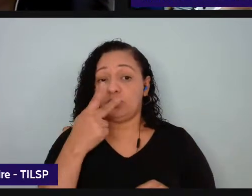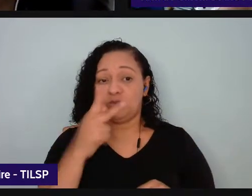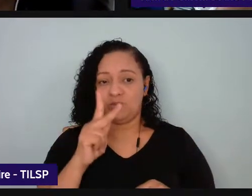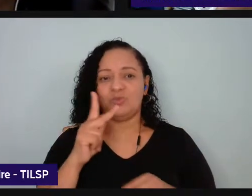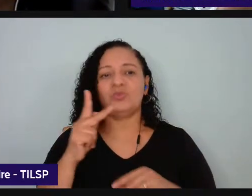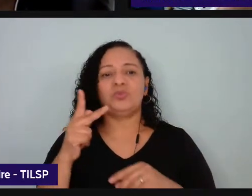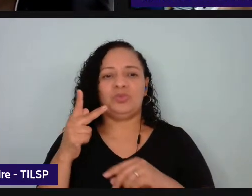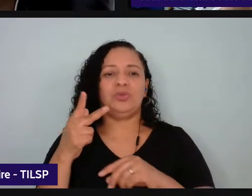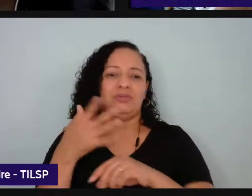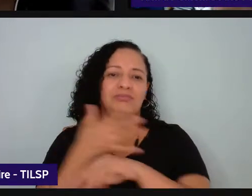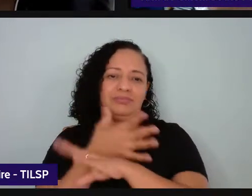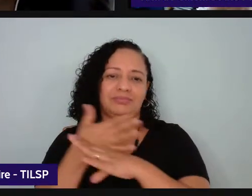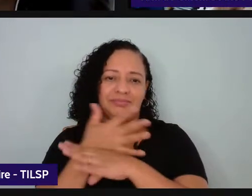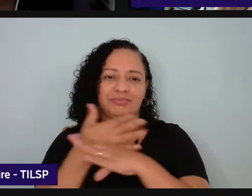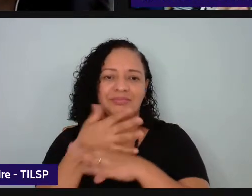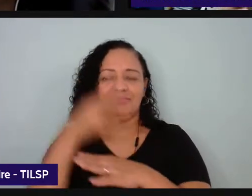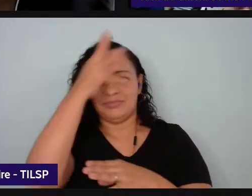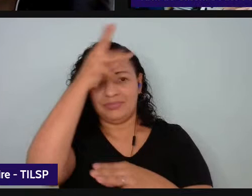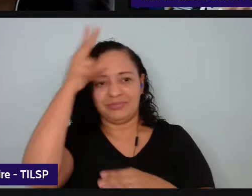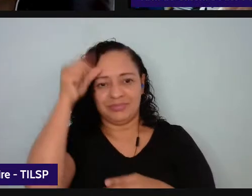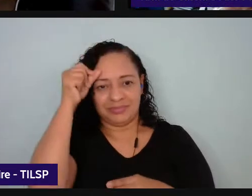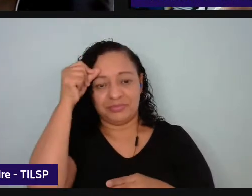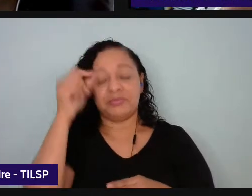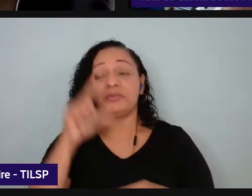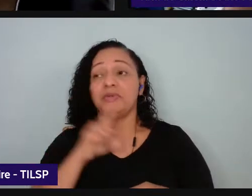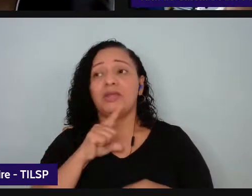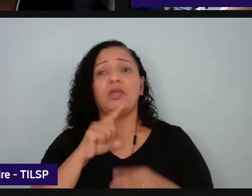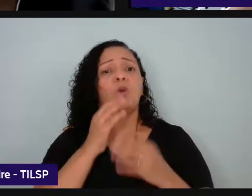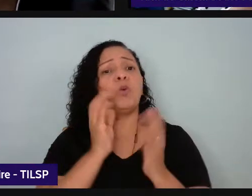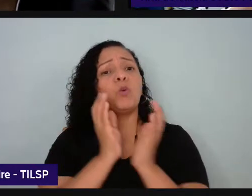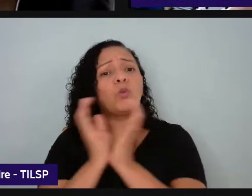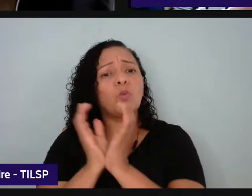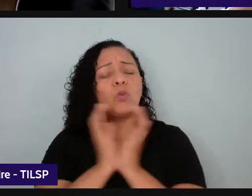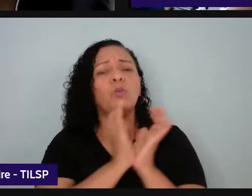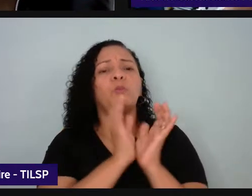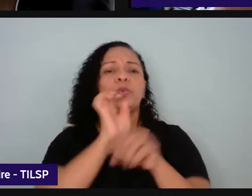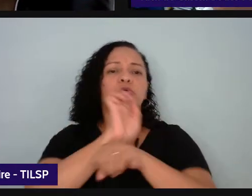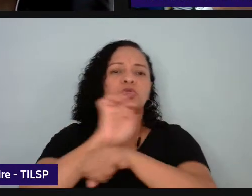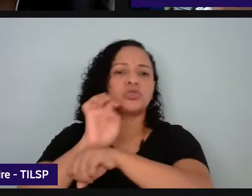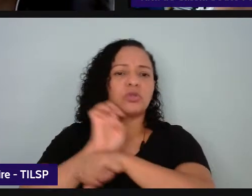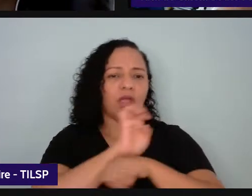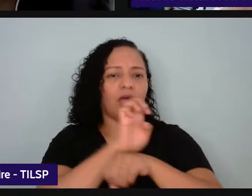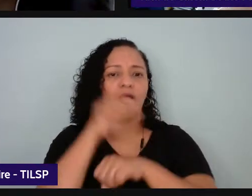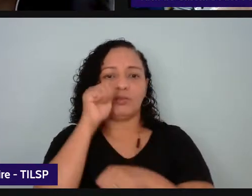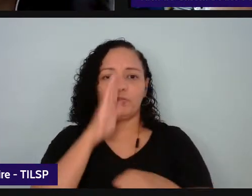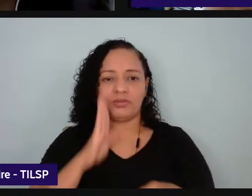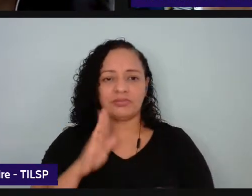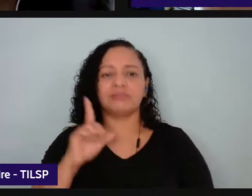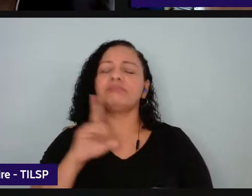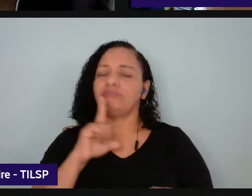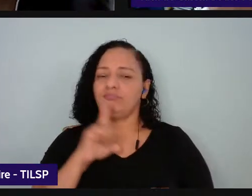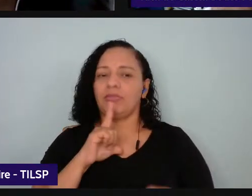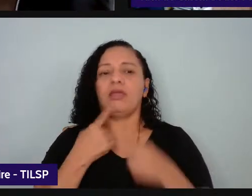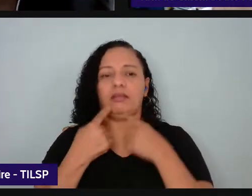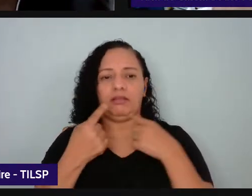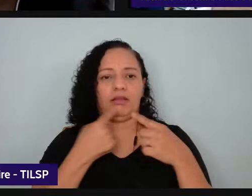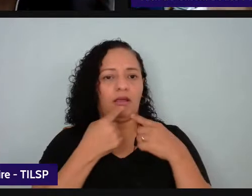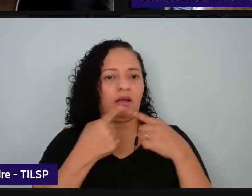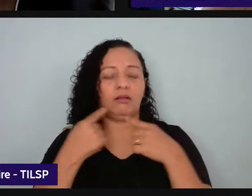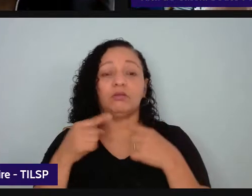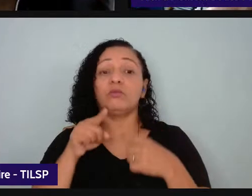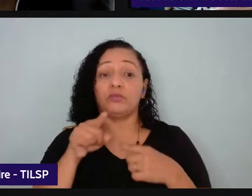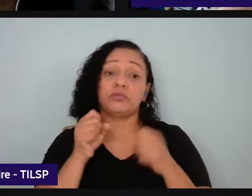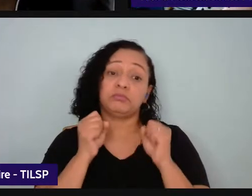organizados em todos os estados brasileiros para a organização dos seus referenciais eles têm diálogos então se você